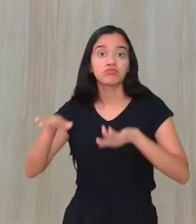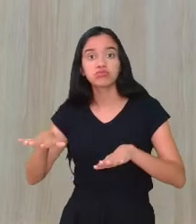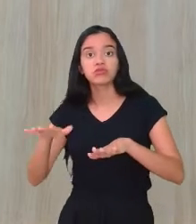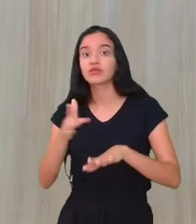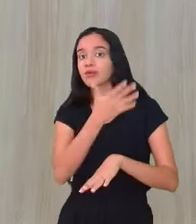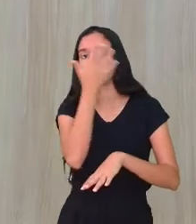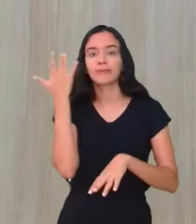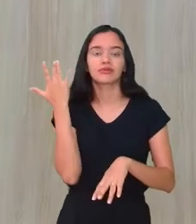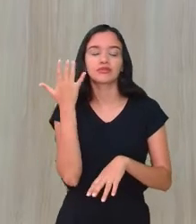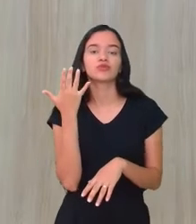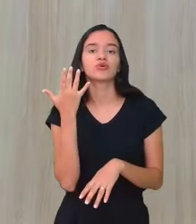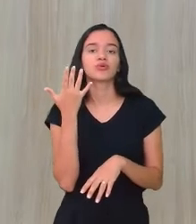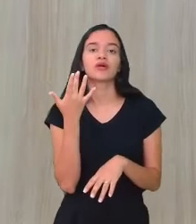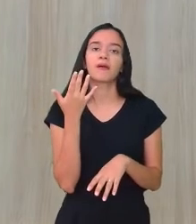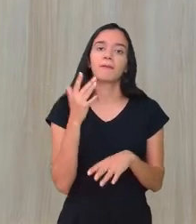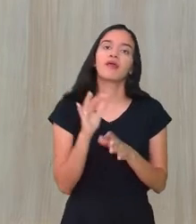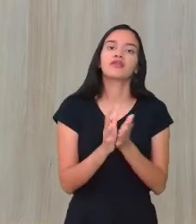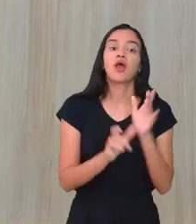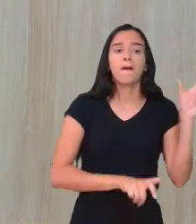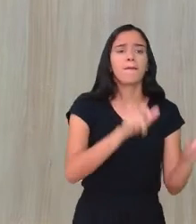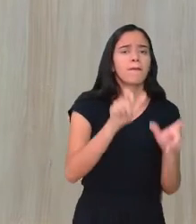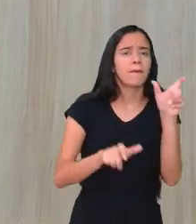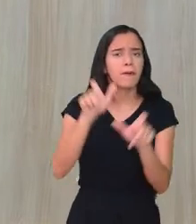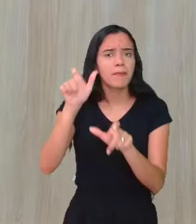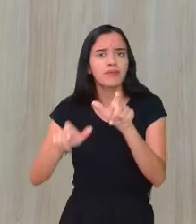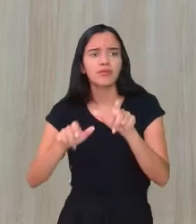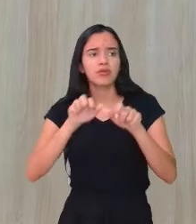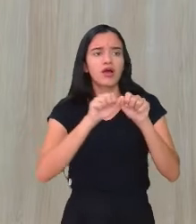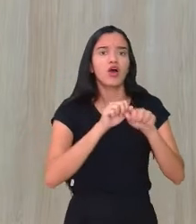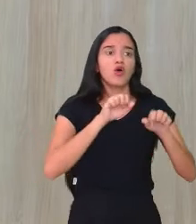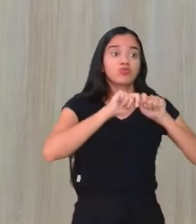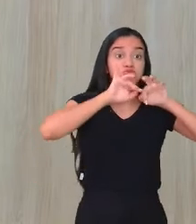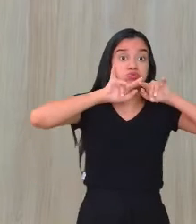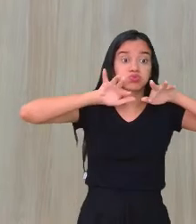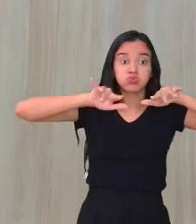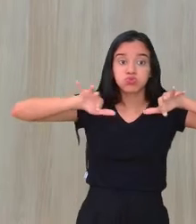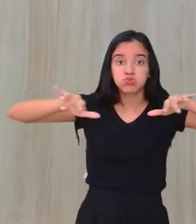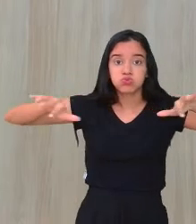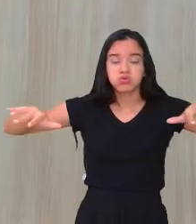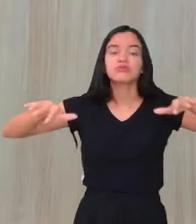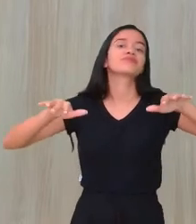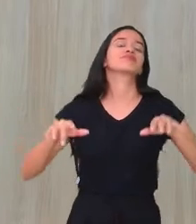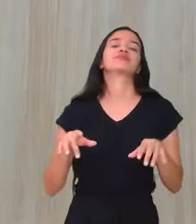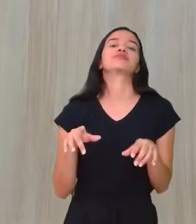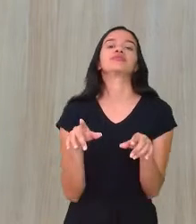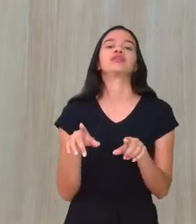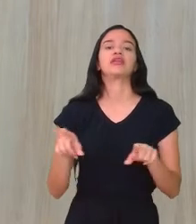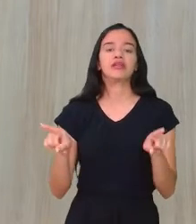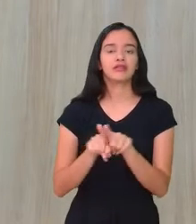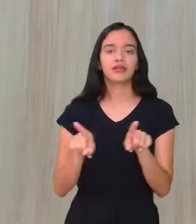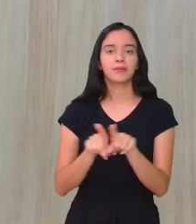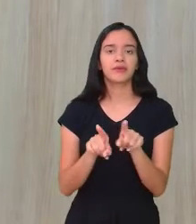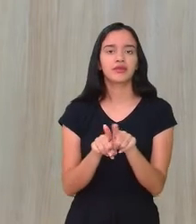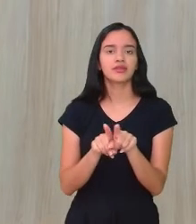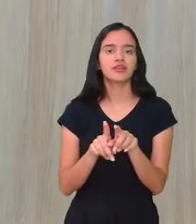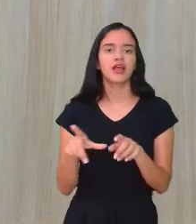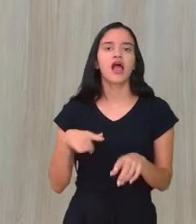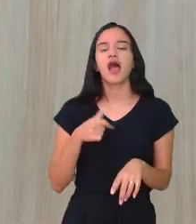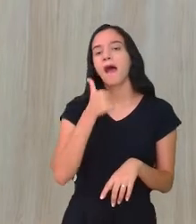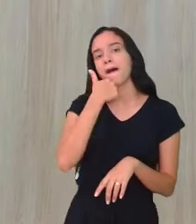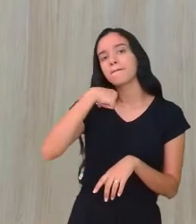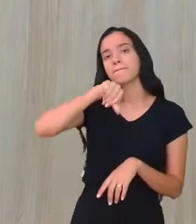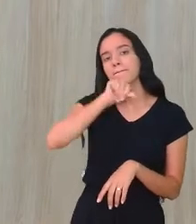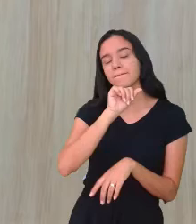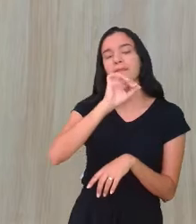pessoas e vai abrindo um leque de pessoas contaminadas por sífilis e também a ocorrência da mãe